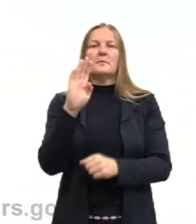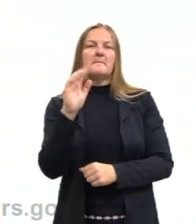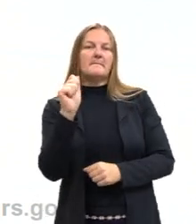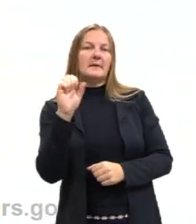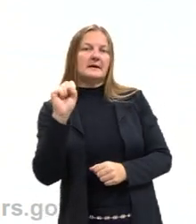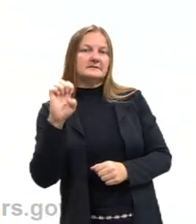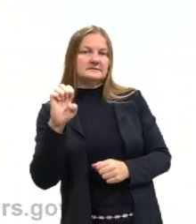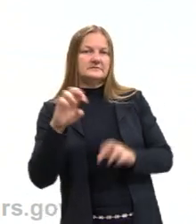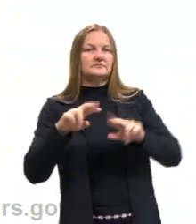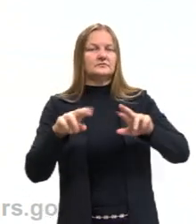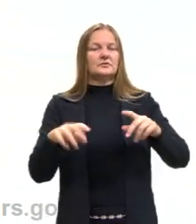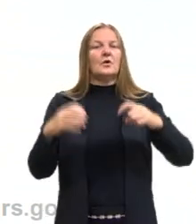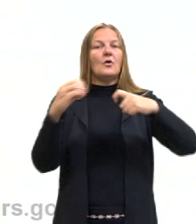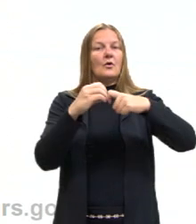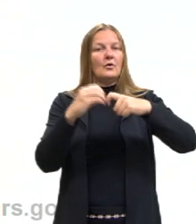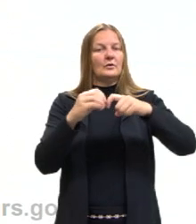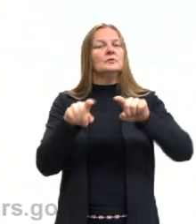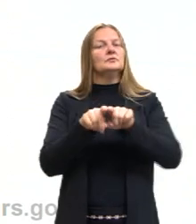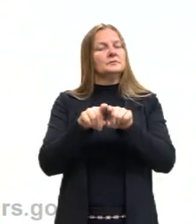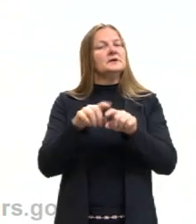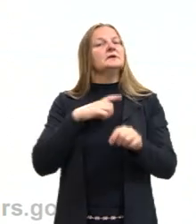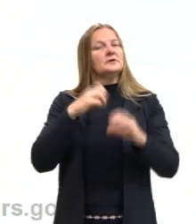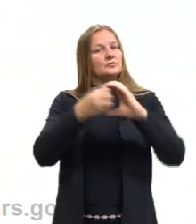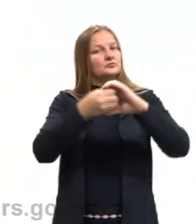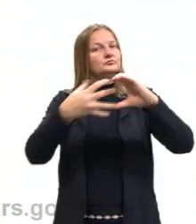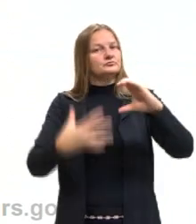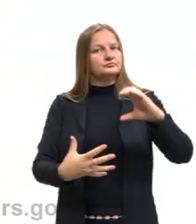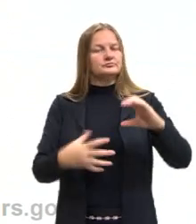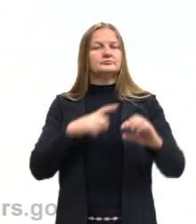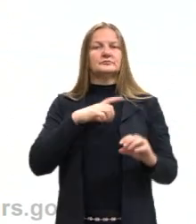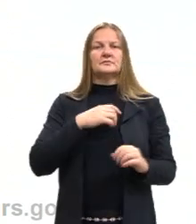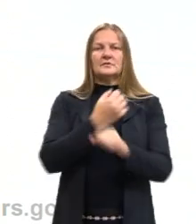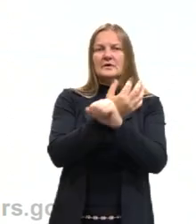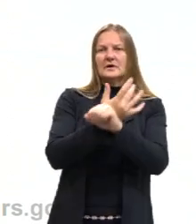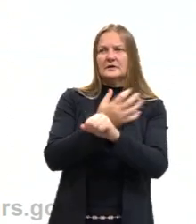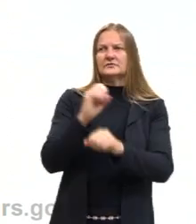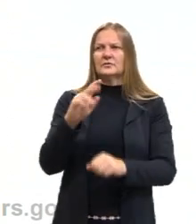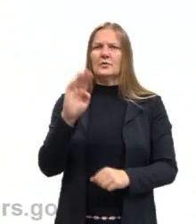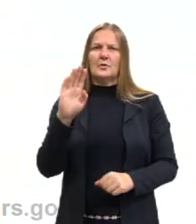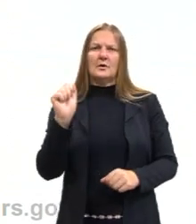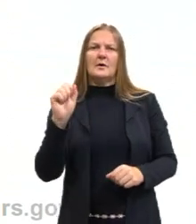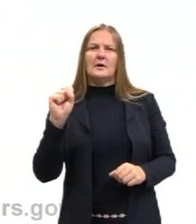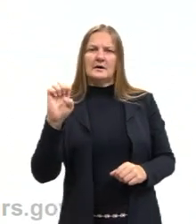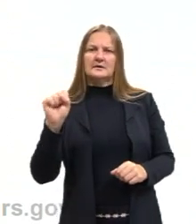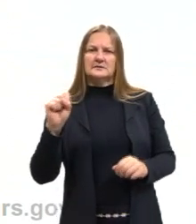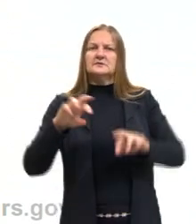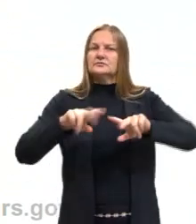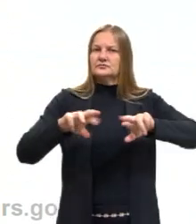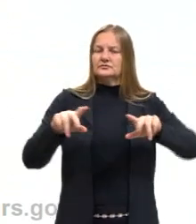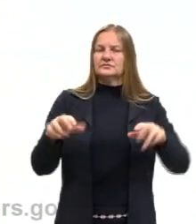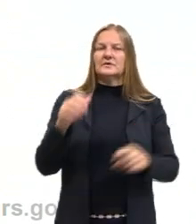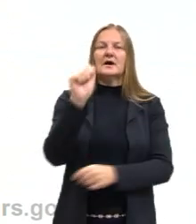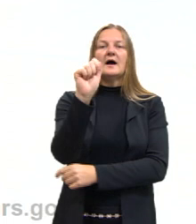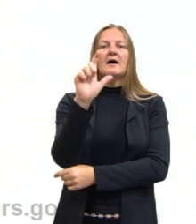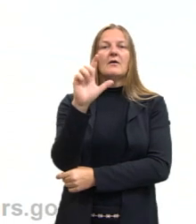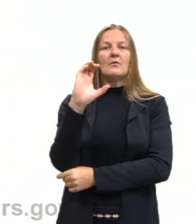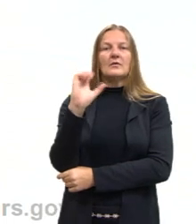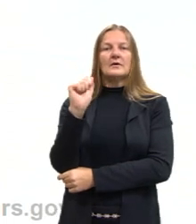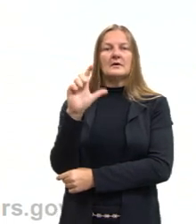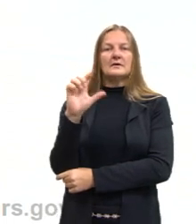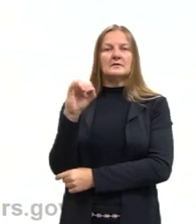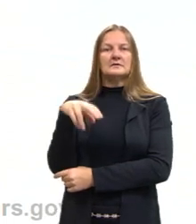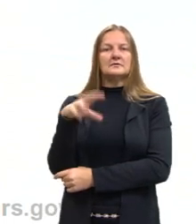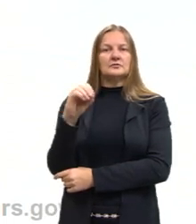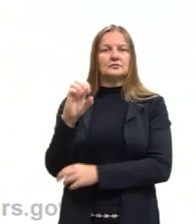Os óxidos, eles também podem ter essa característica de ser ácidos ou ser básicos, né? Serem alcalinos. Quando um